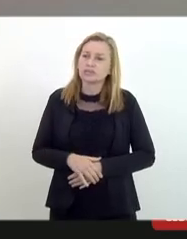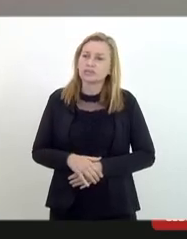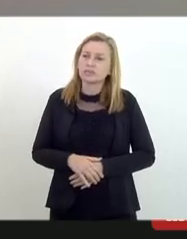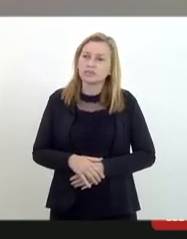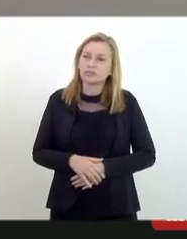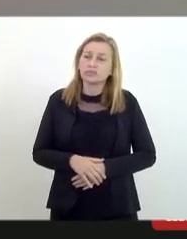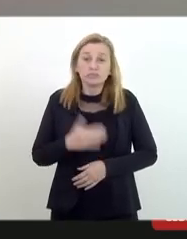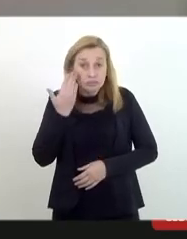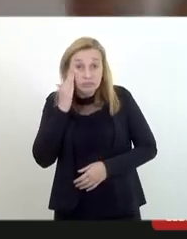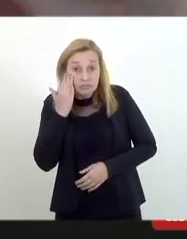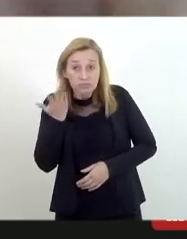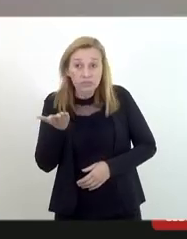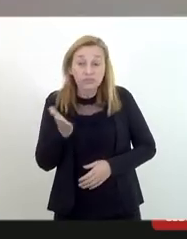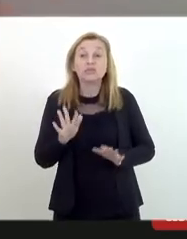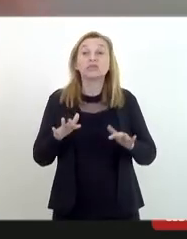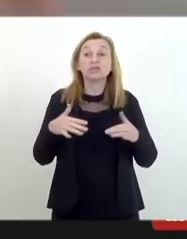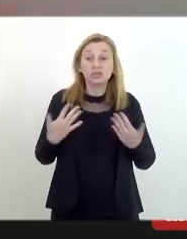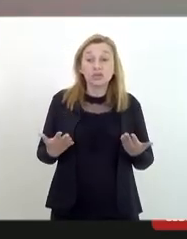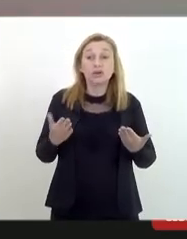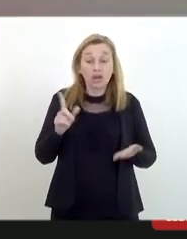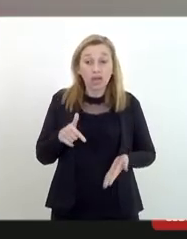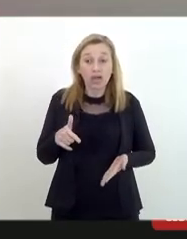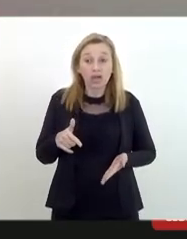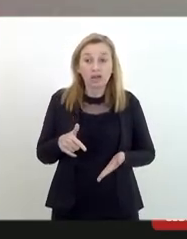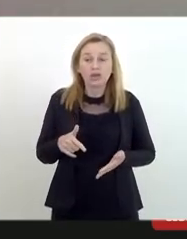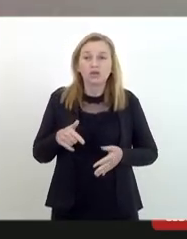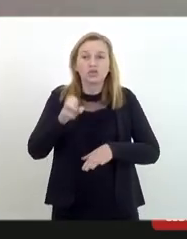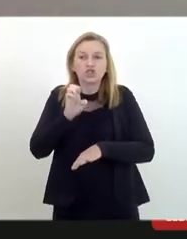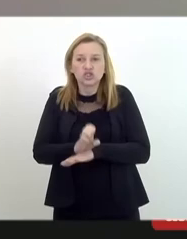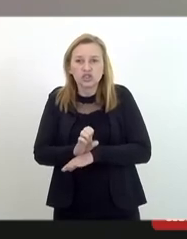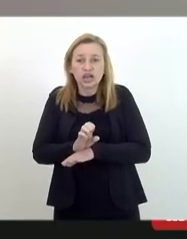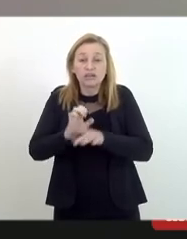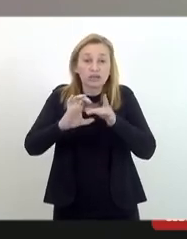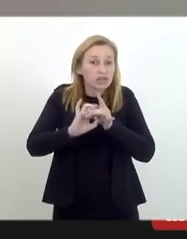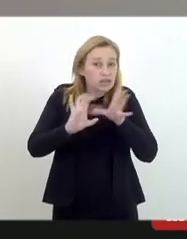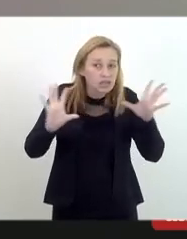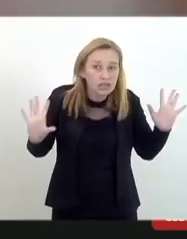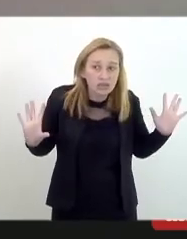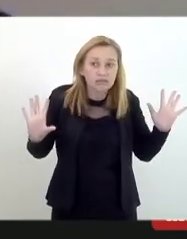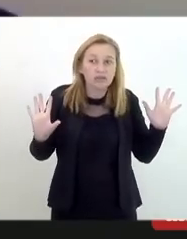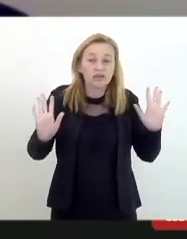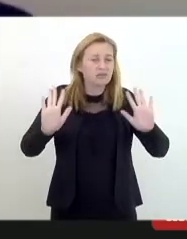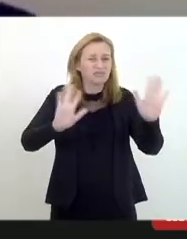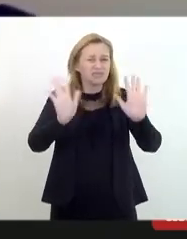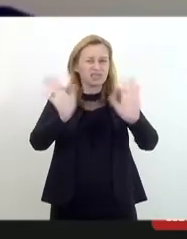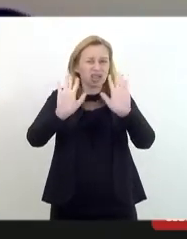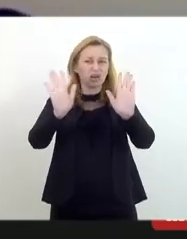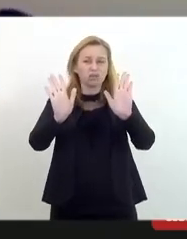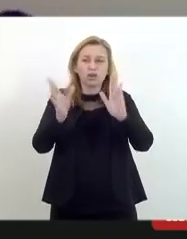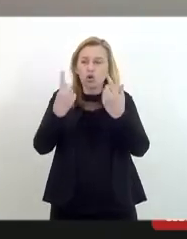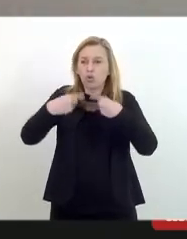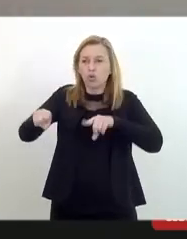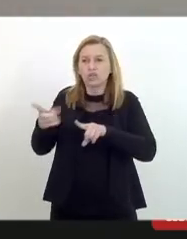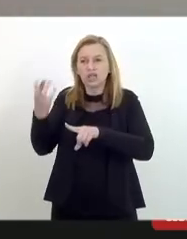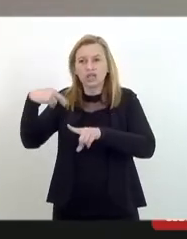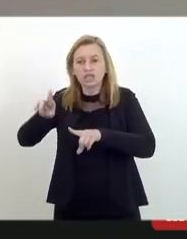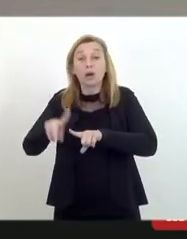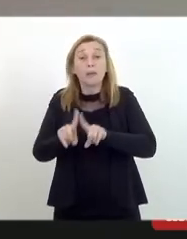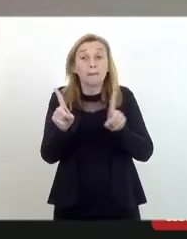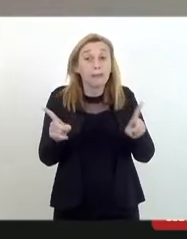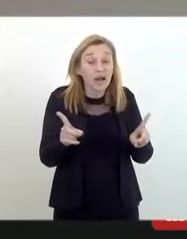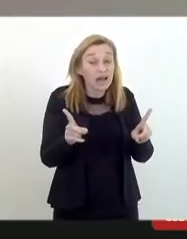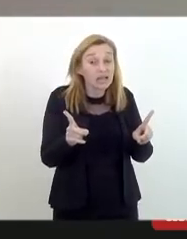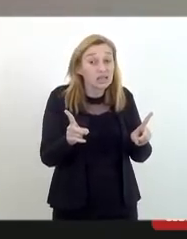entendeu? então é isso que nós estamos o Estado é laico sobretudo não para atacar as religiões mas para